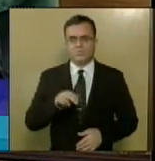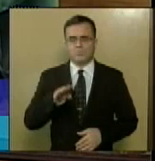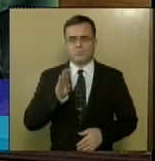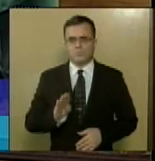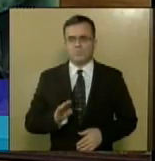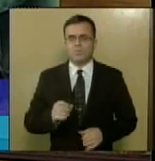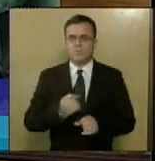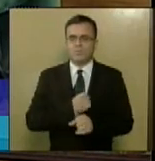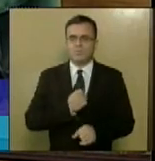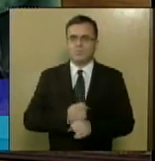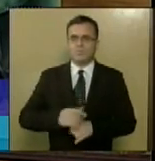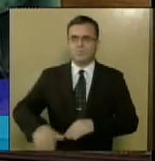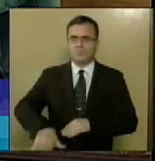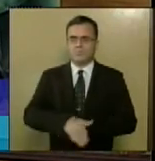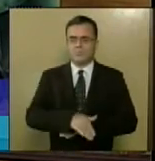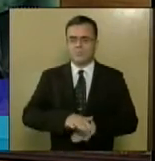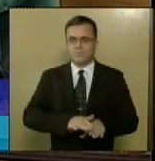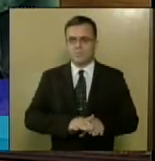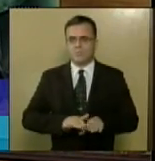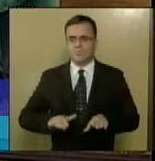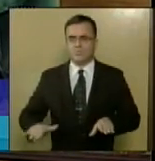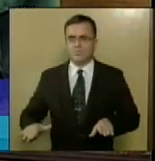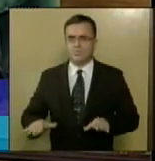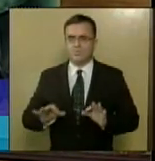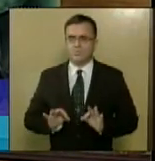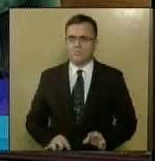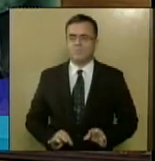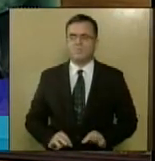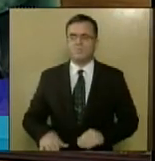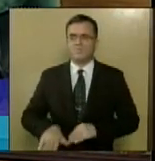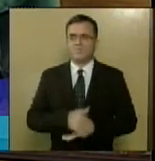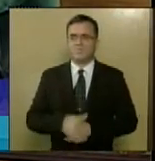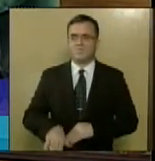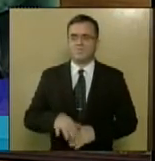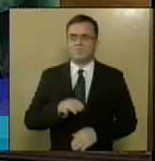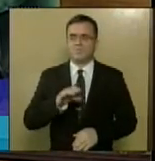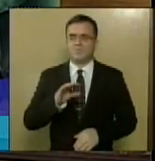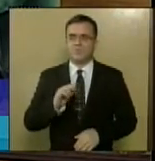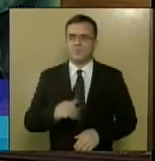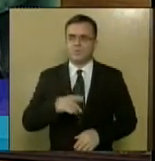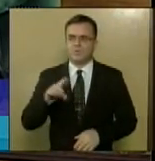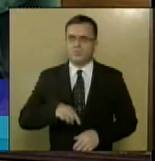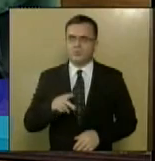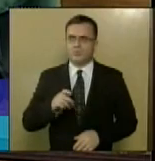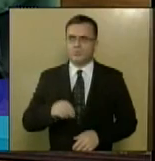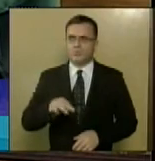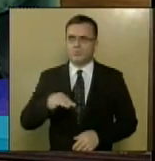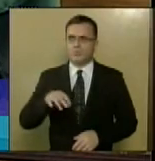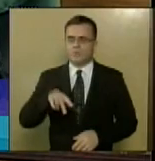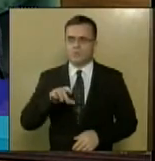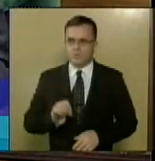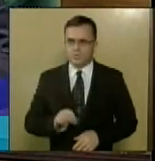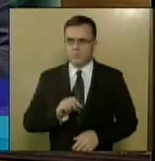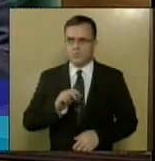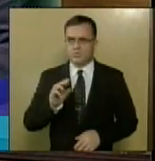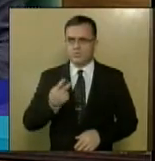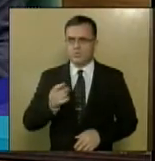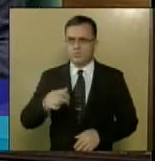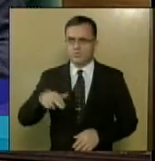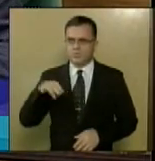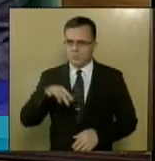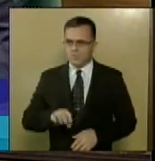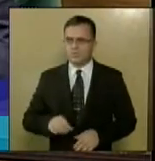Pavimentação asfáltica nas ruas José Coutinho e José Henrique, localizadas no bairro Palestino.